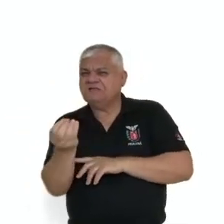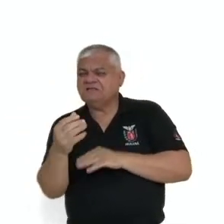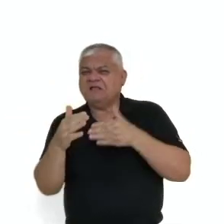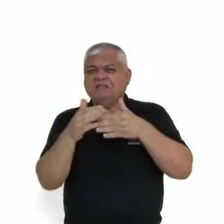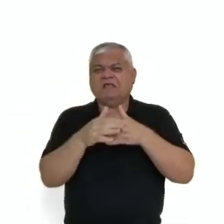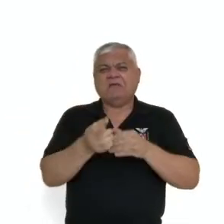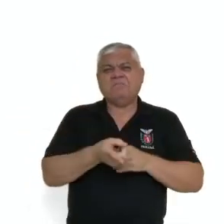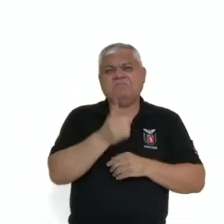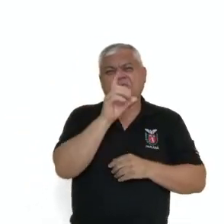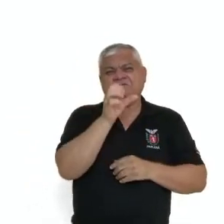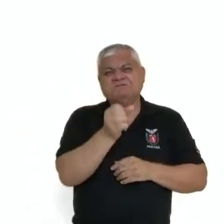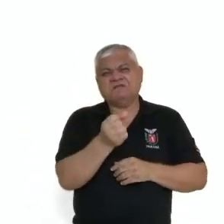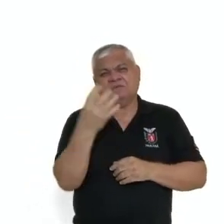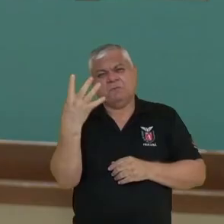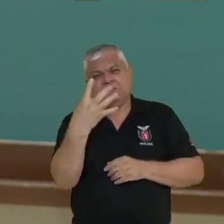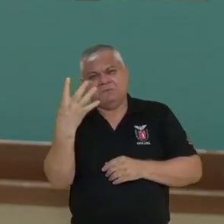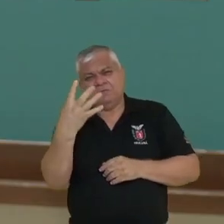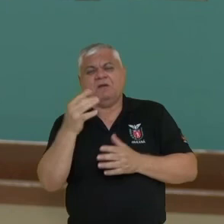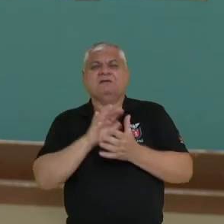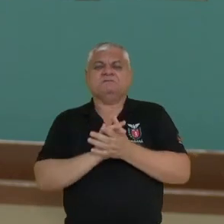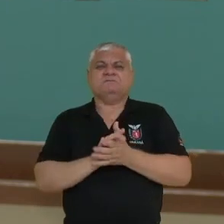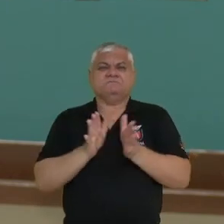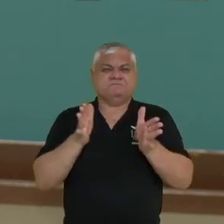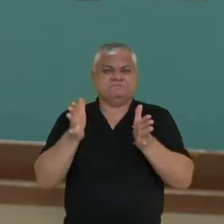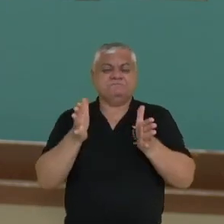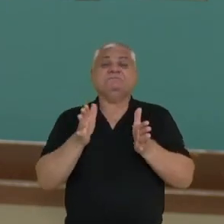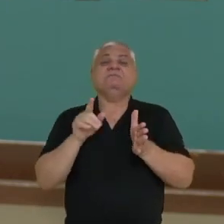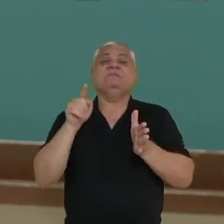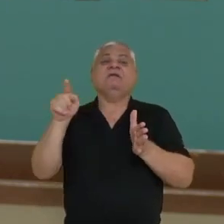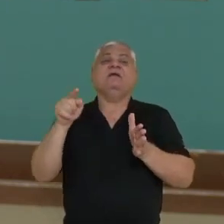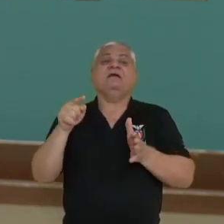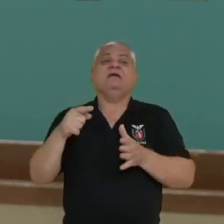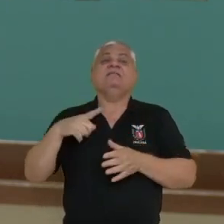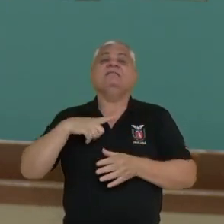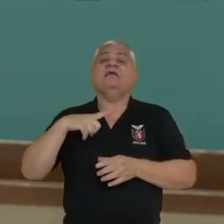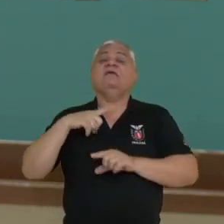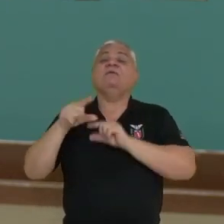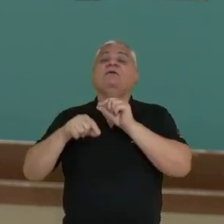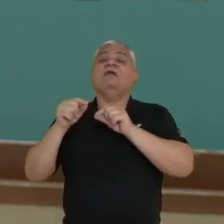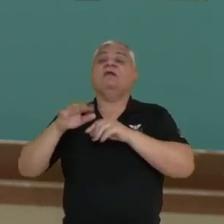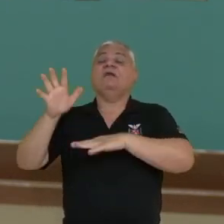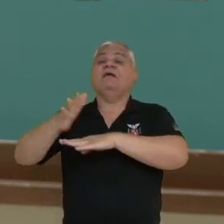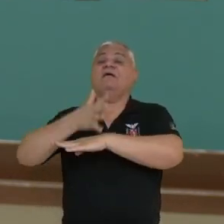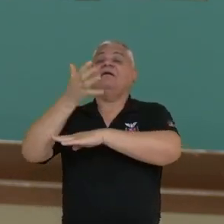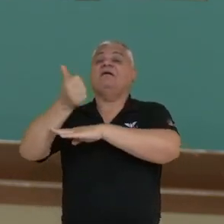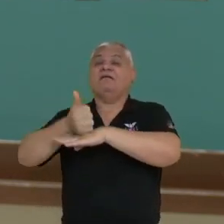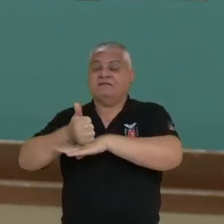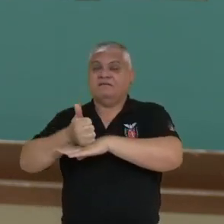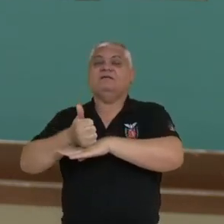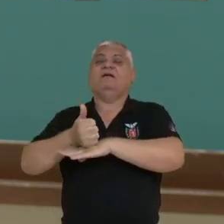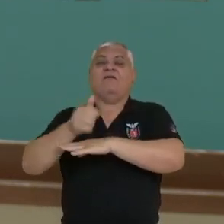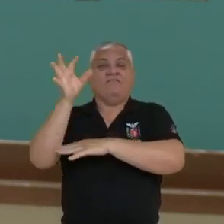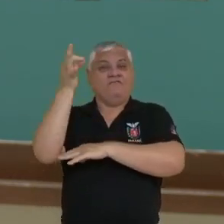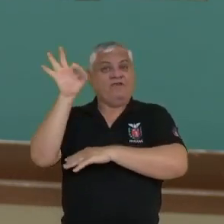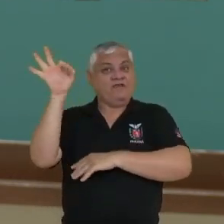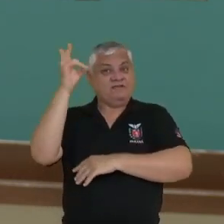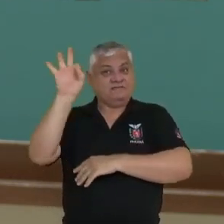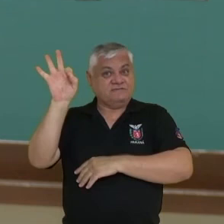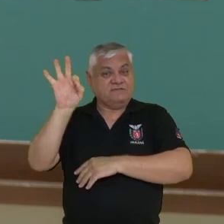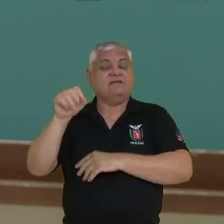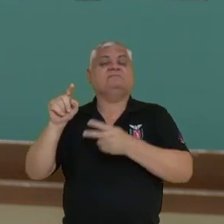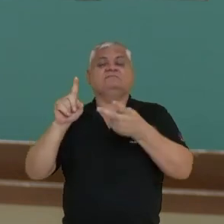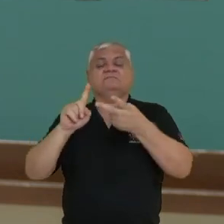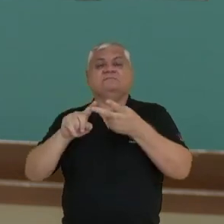1644 aproximadamente, nós vamos ter a ocupação ali de algumas partes por franceses,